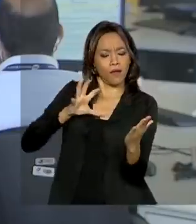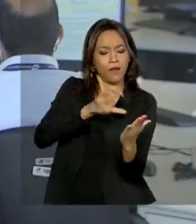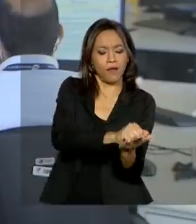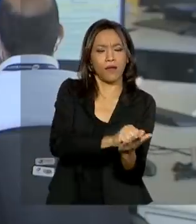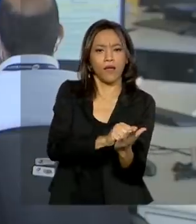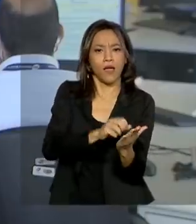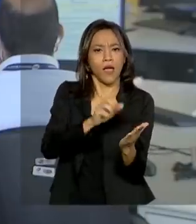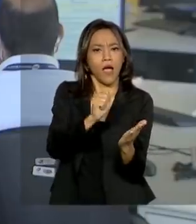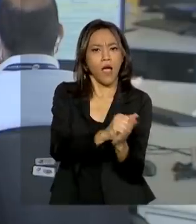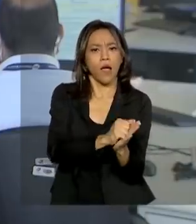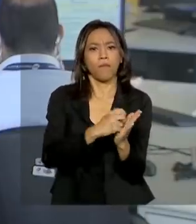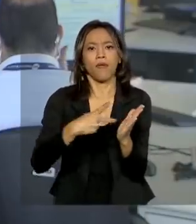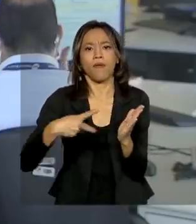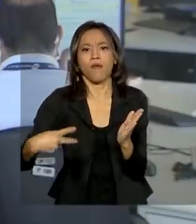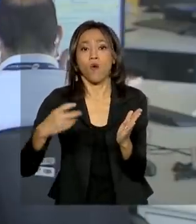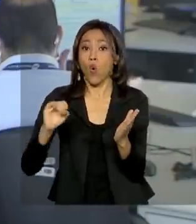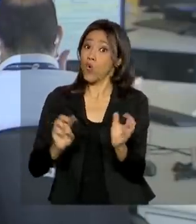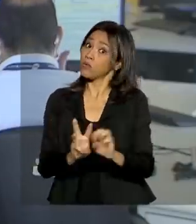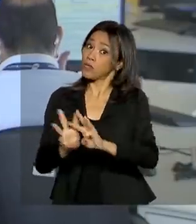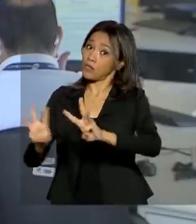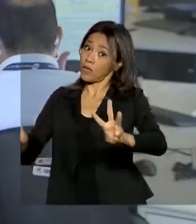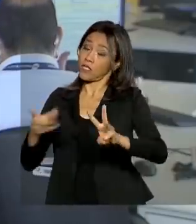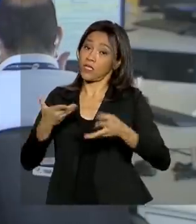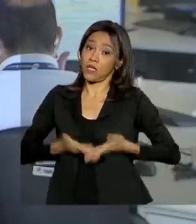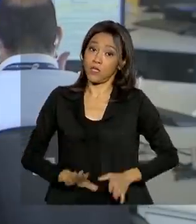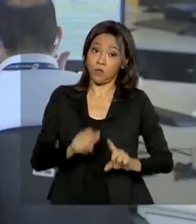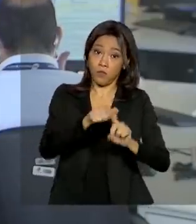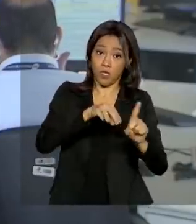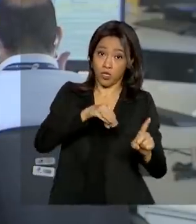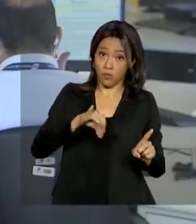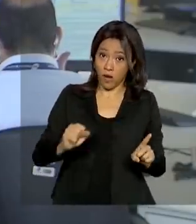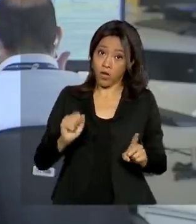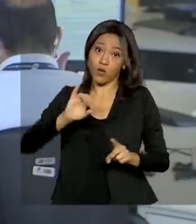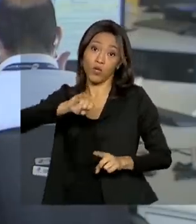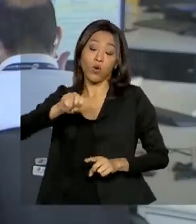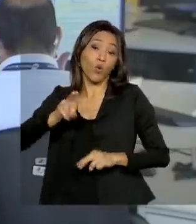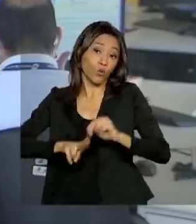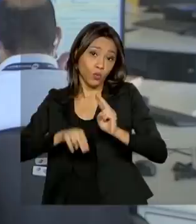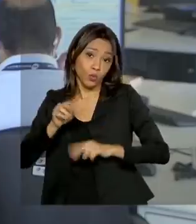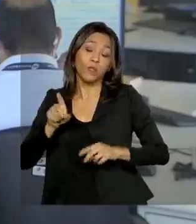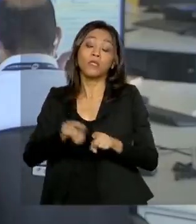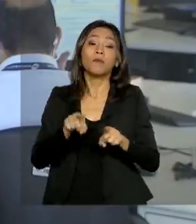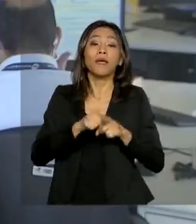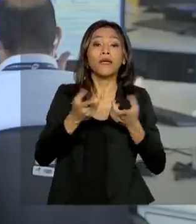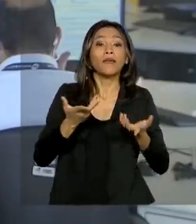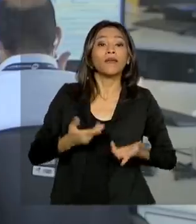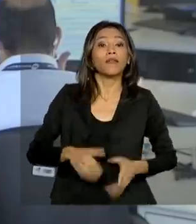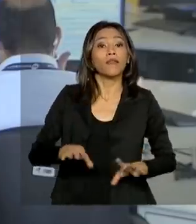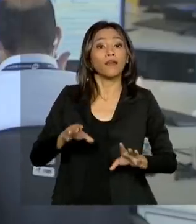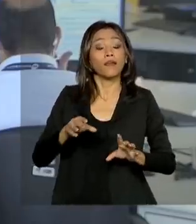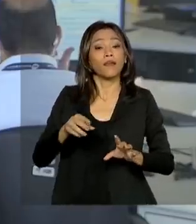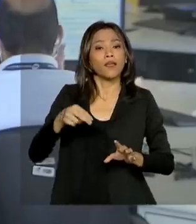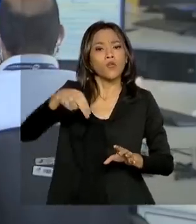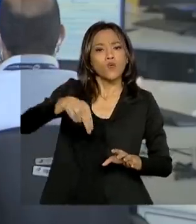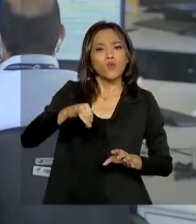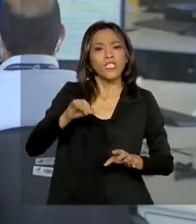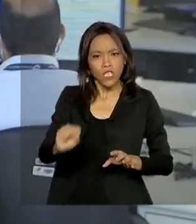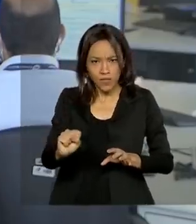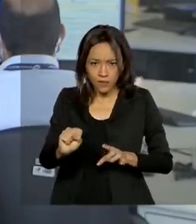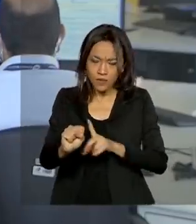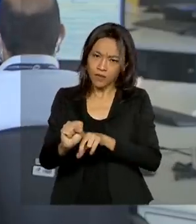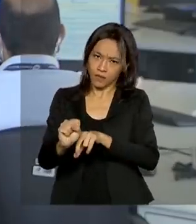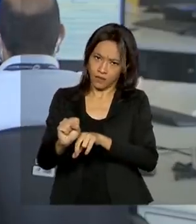ou site e nasceu em maio e junho, e beneficiários do Bolsa Família com o número do NIS final 9. O auxílio